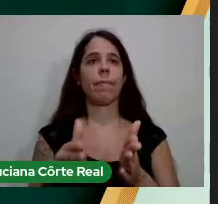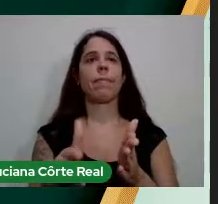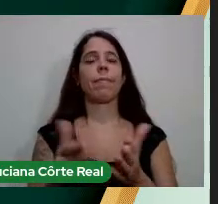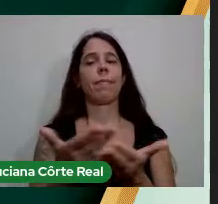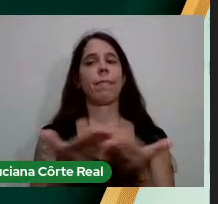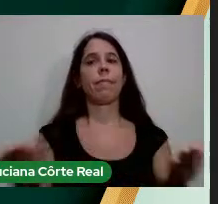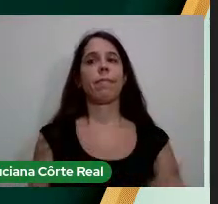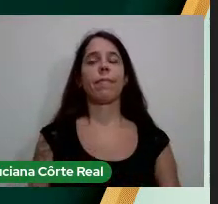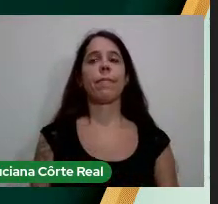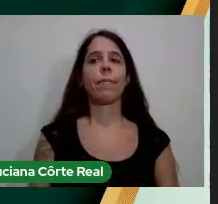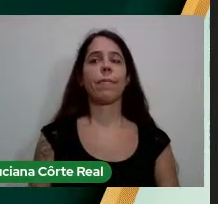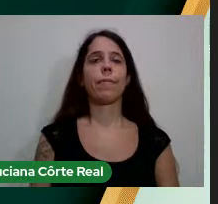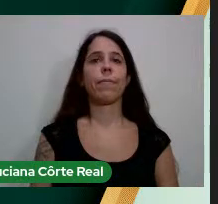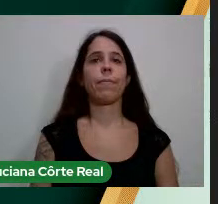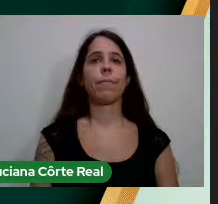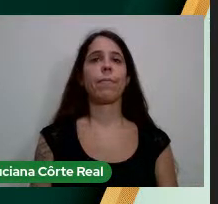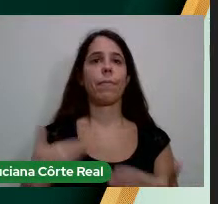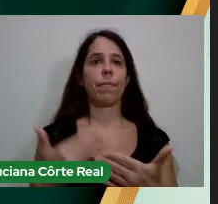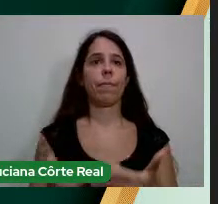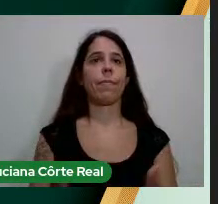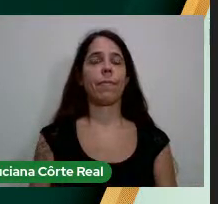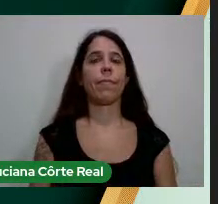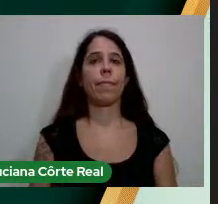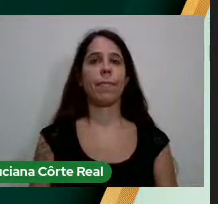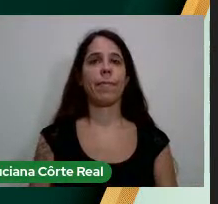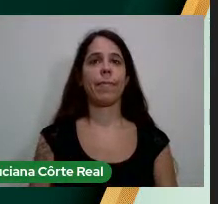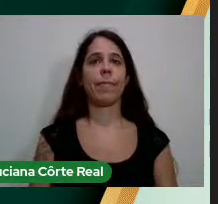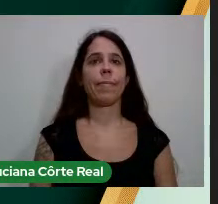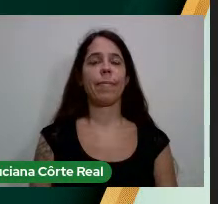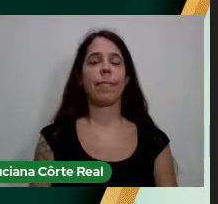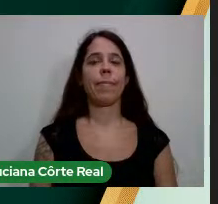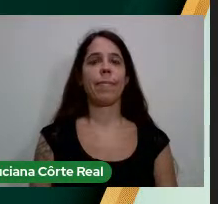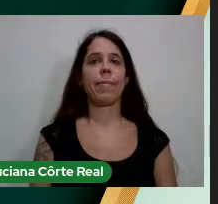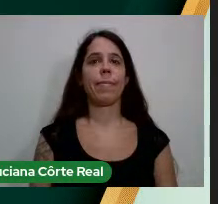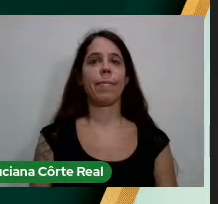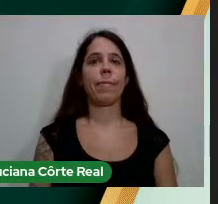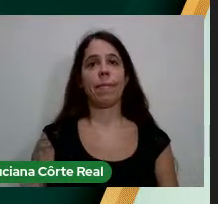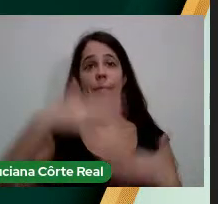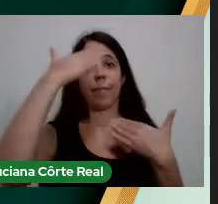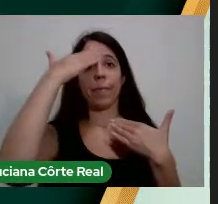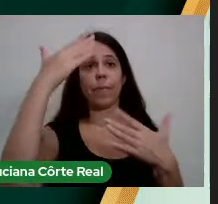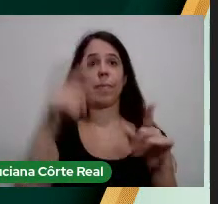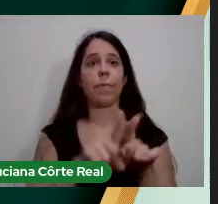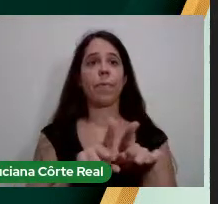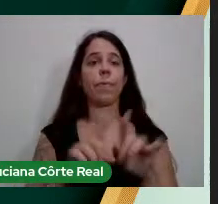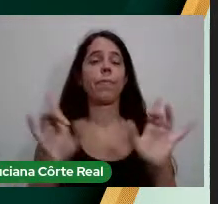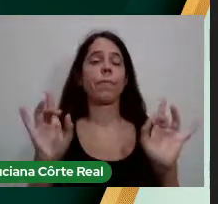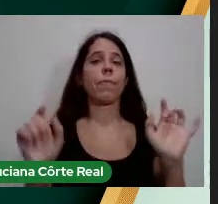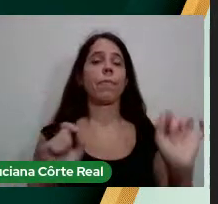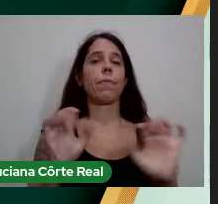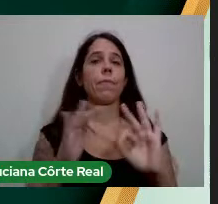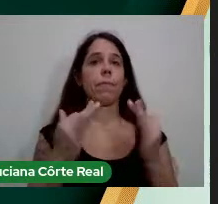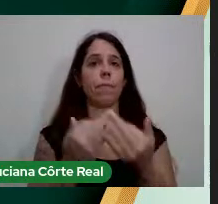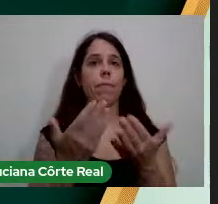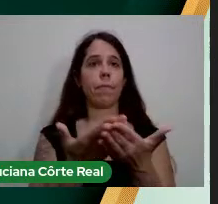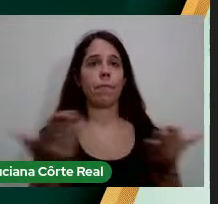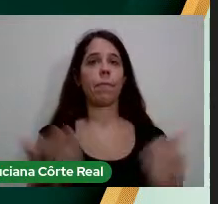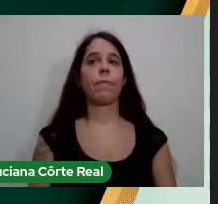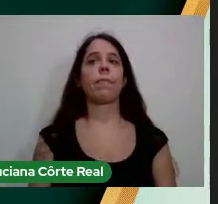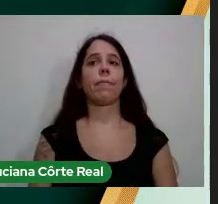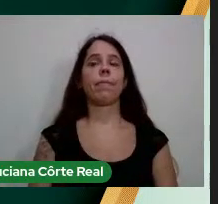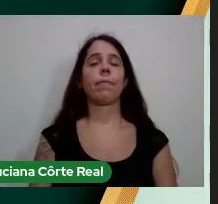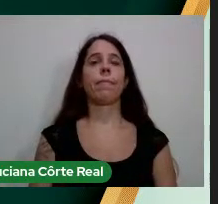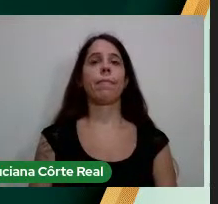vocês Até aqui E Agradeço Também Em especial A família De vocês